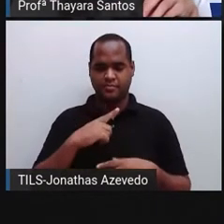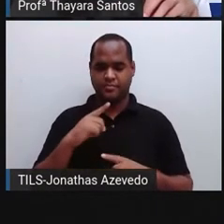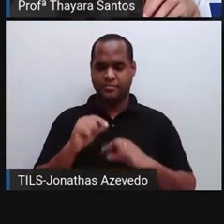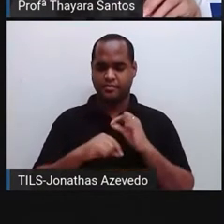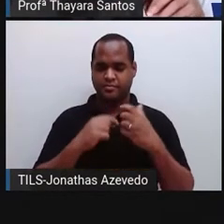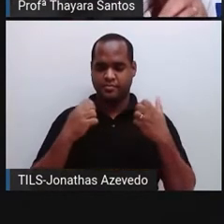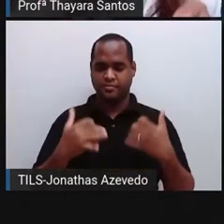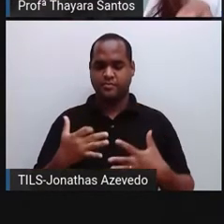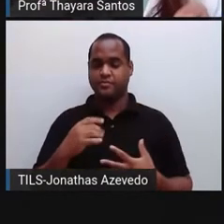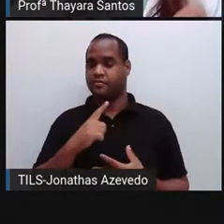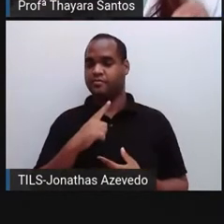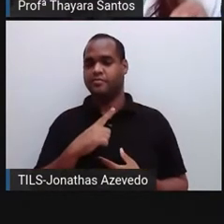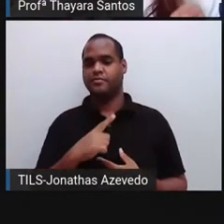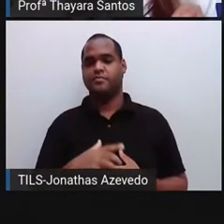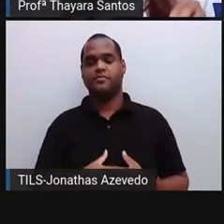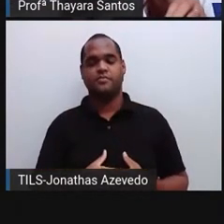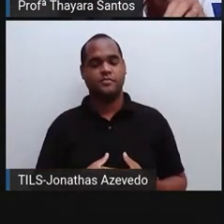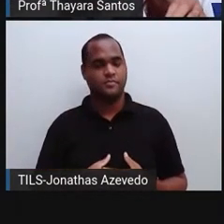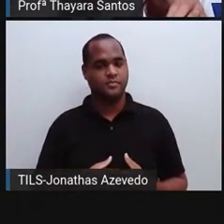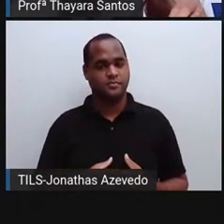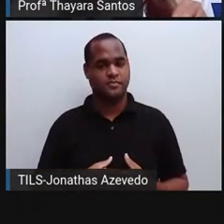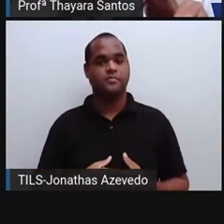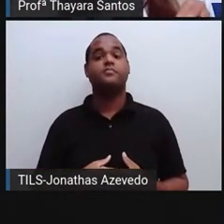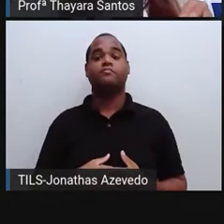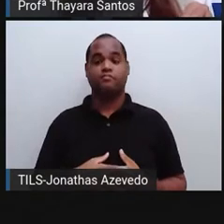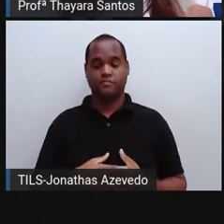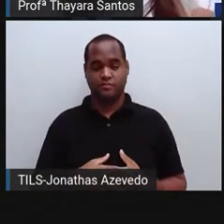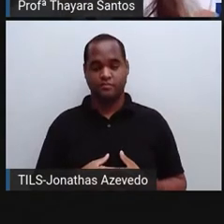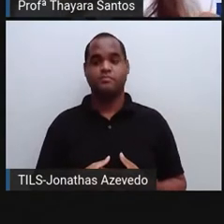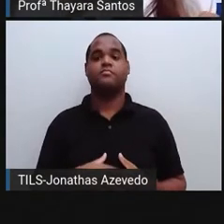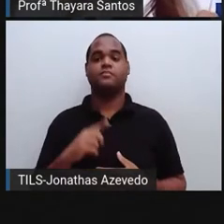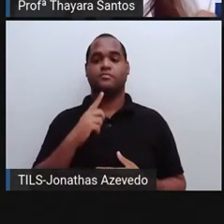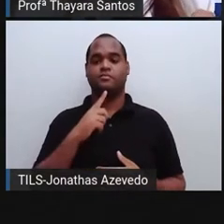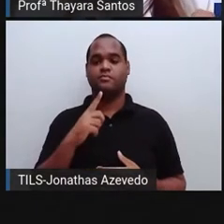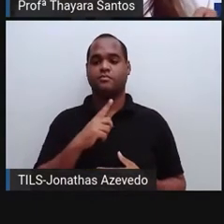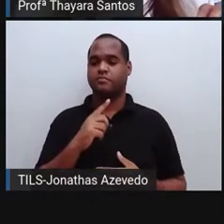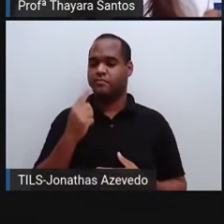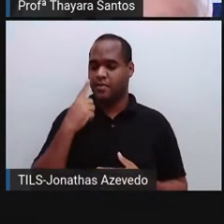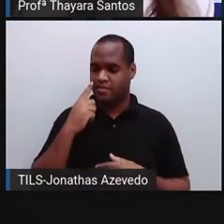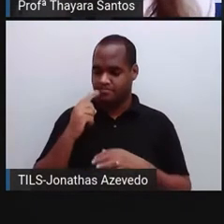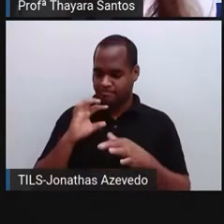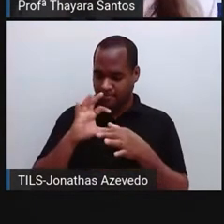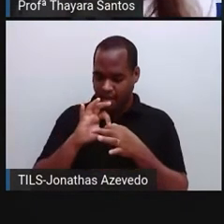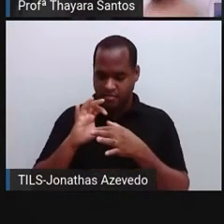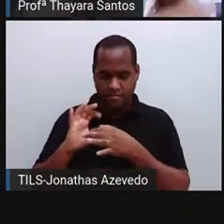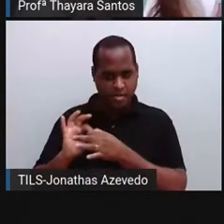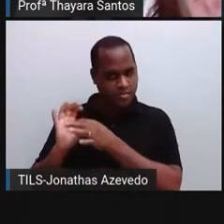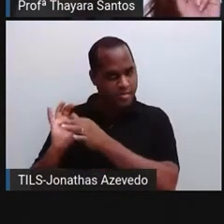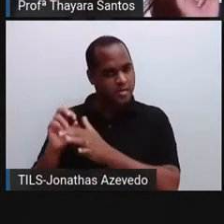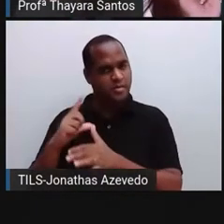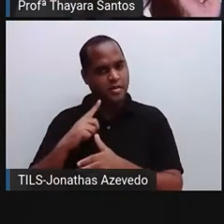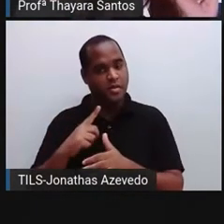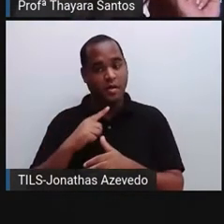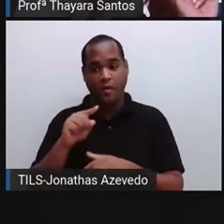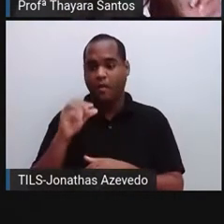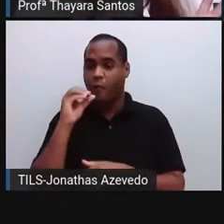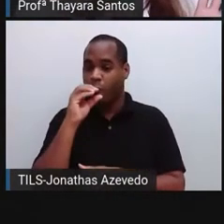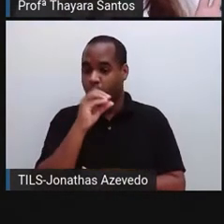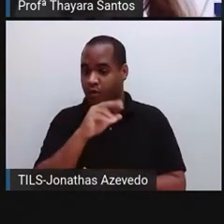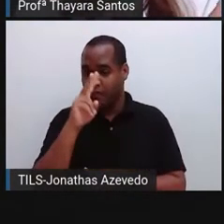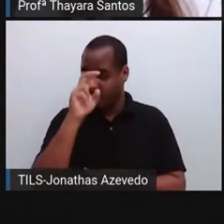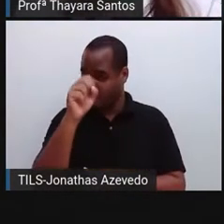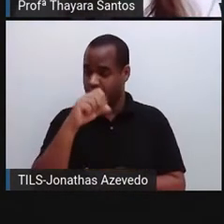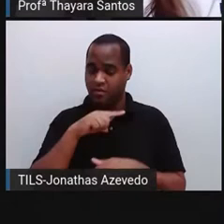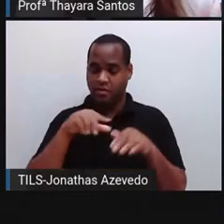e o cérebro que está no sistema nervoso central vai mandar o comando, né? Então, tira a mão daí, senão você vai se queimar.